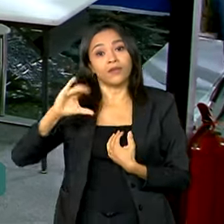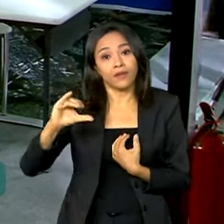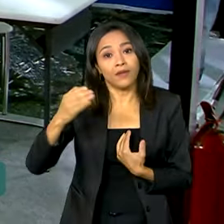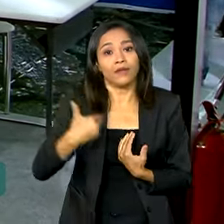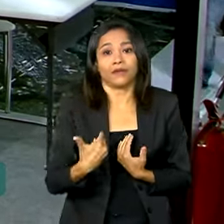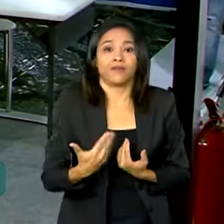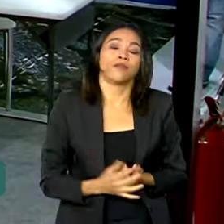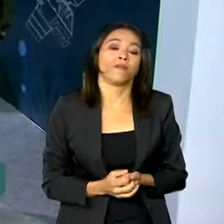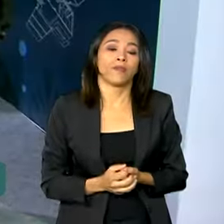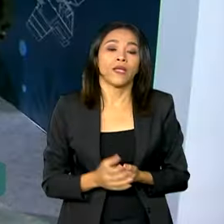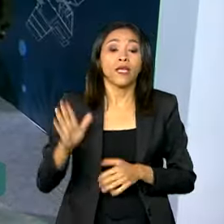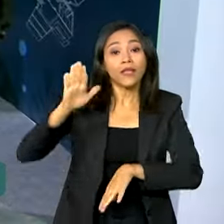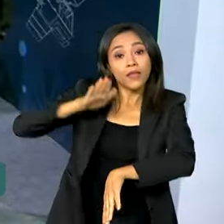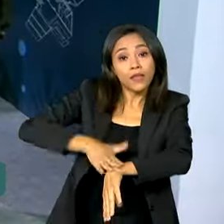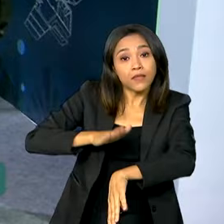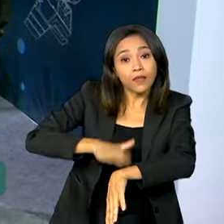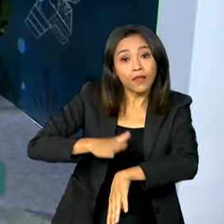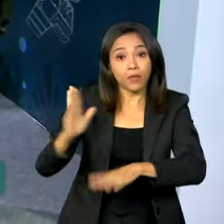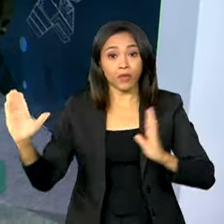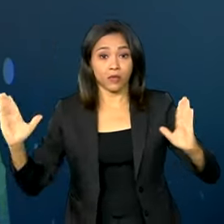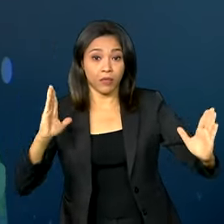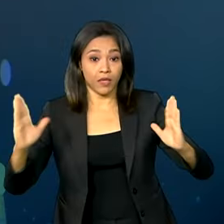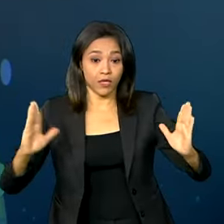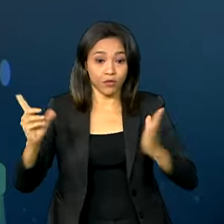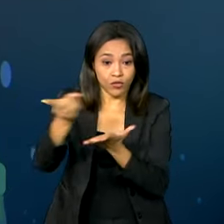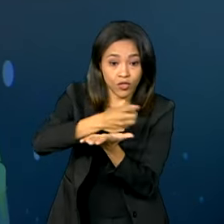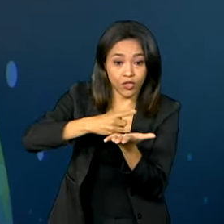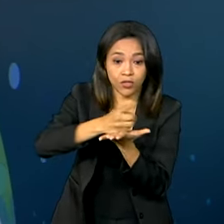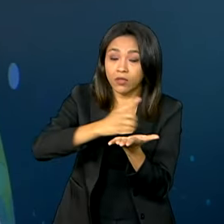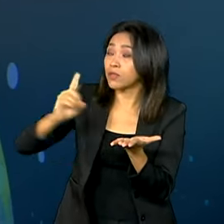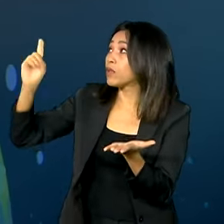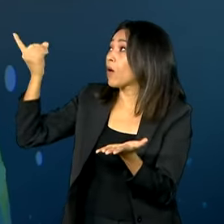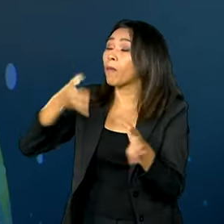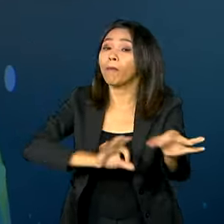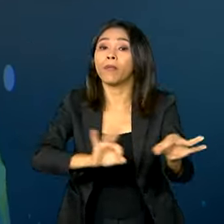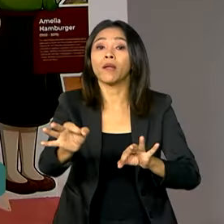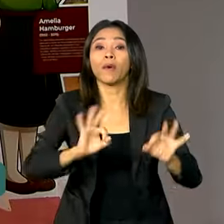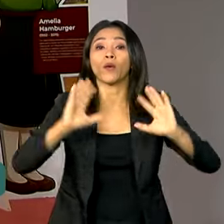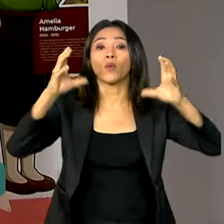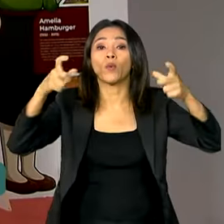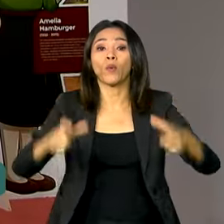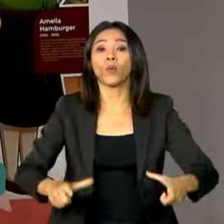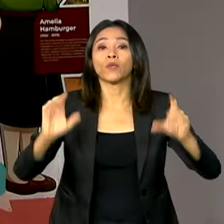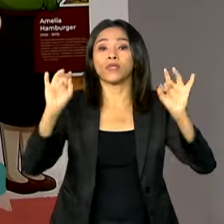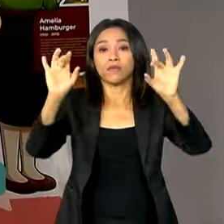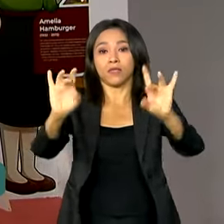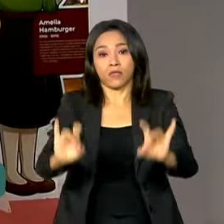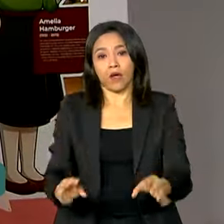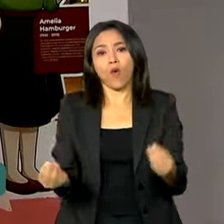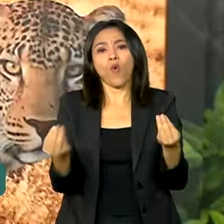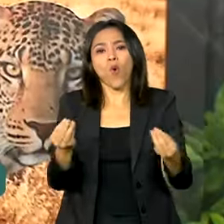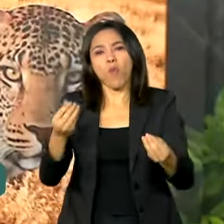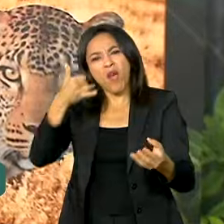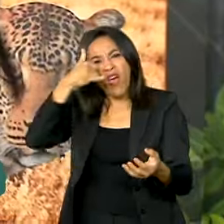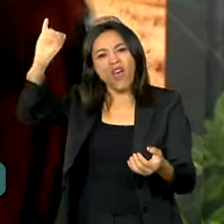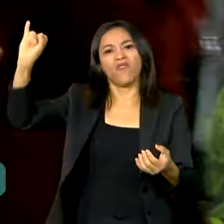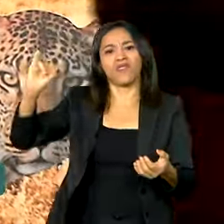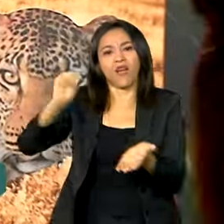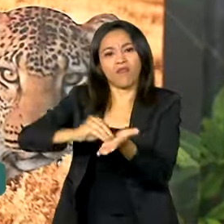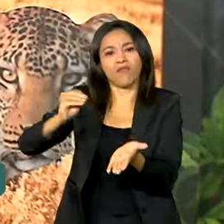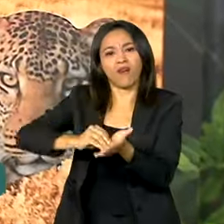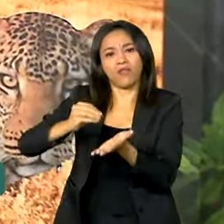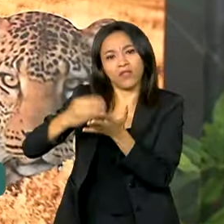Em tempos digitais, o evento também preparou um espaço especial para mostrar como combater a desinformação. No